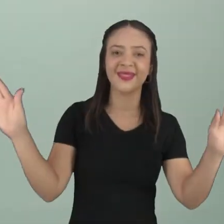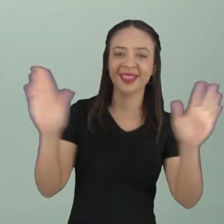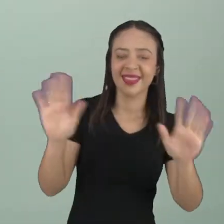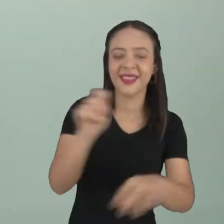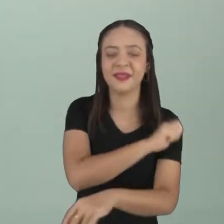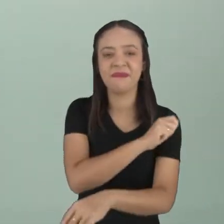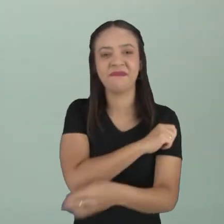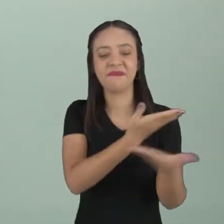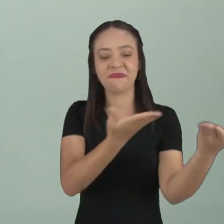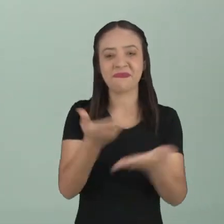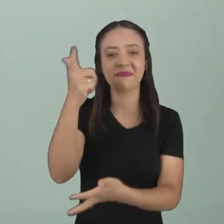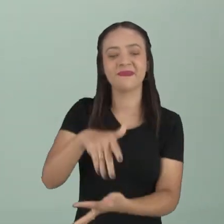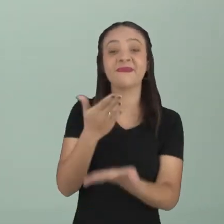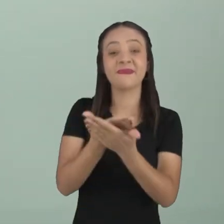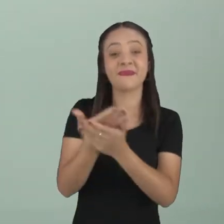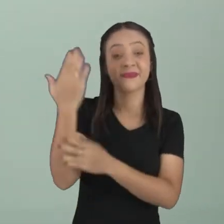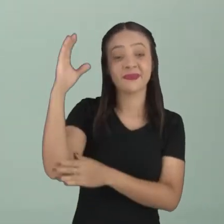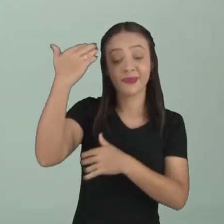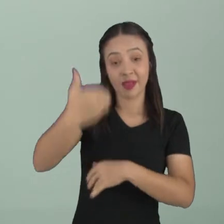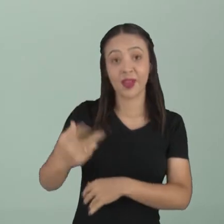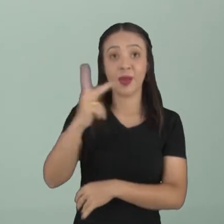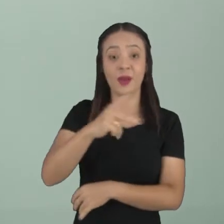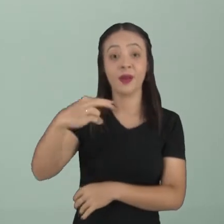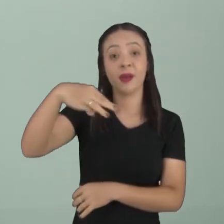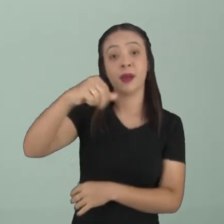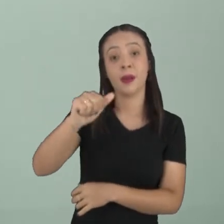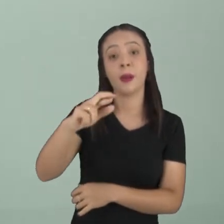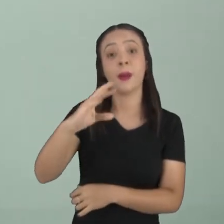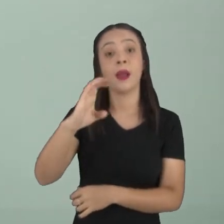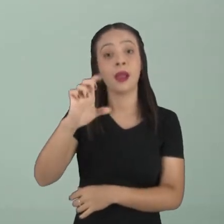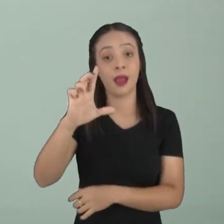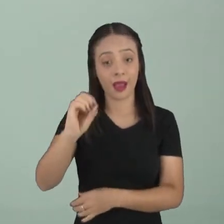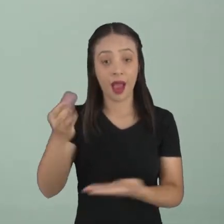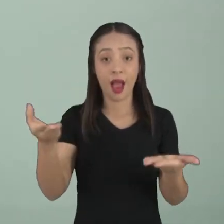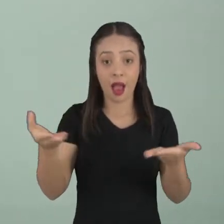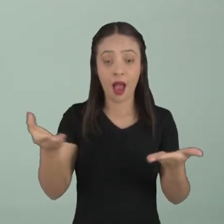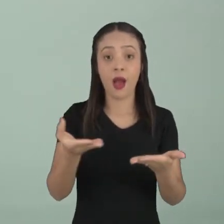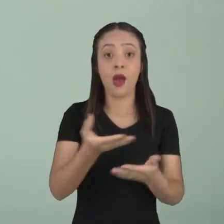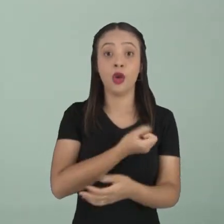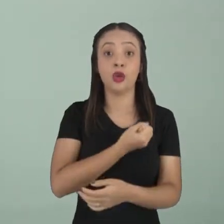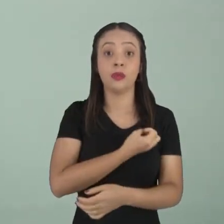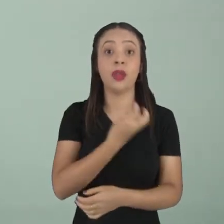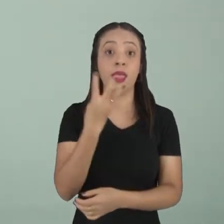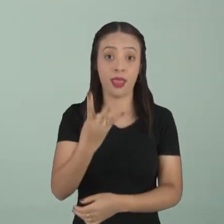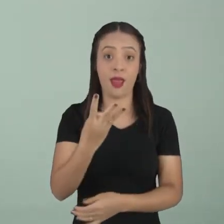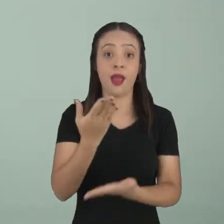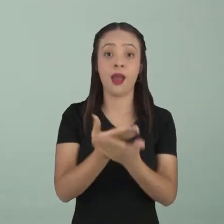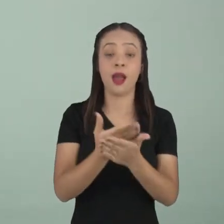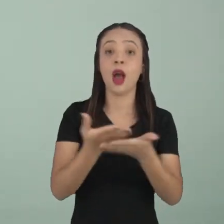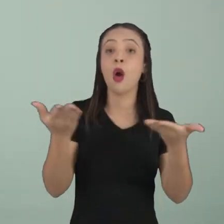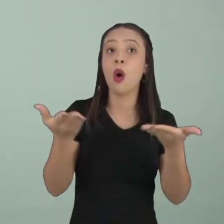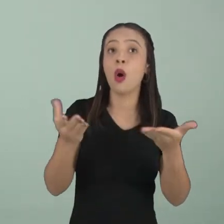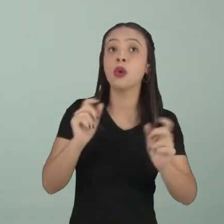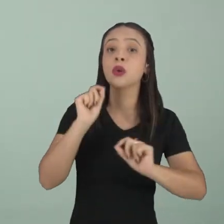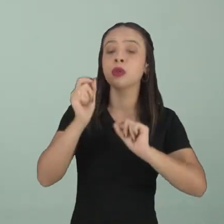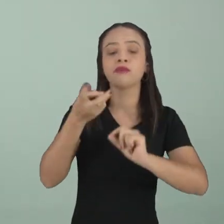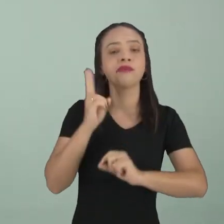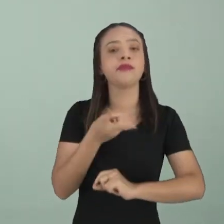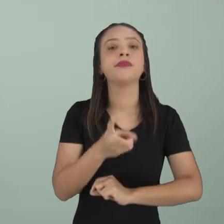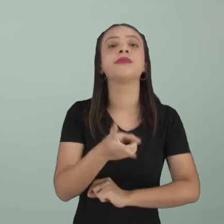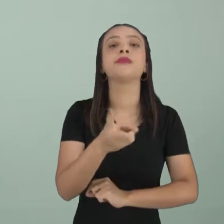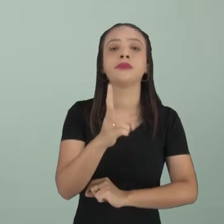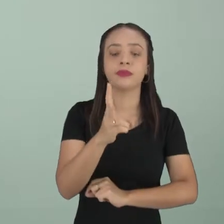Olá alunos, bem-vindos a mais uma aula de ciências. Aqui é o professor Marcelo, nós estamos na aula de número 3 do oitavo ano. E na aula de hoje nós vamos dar